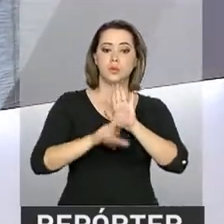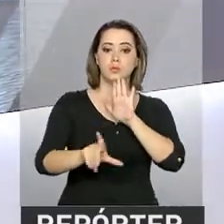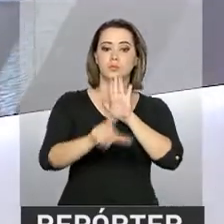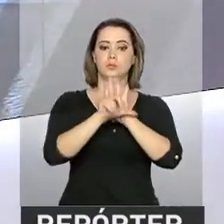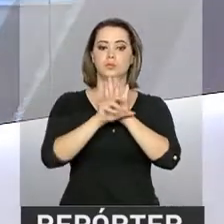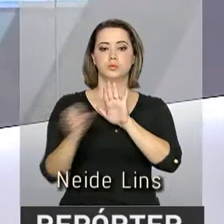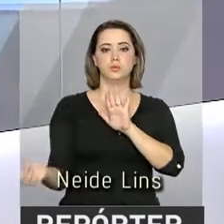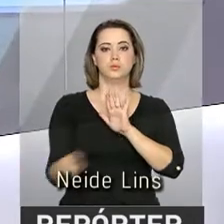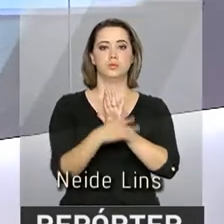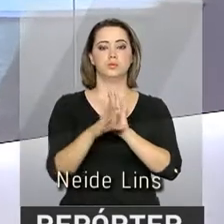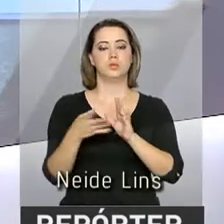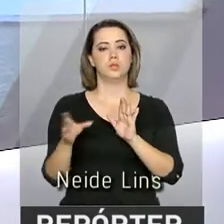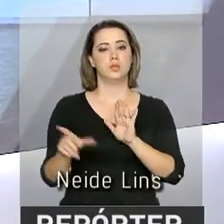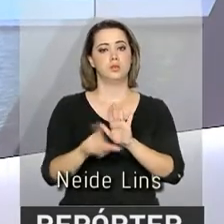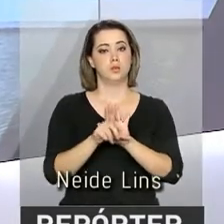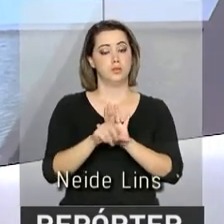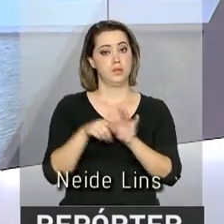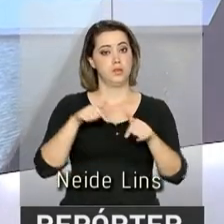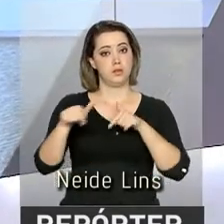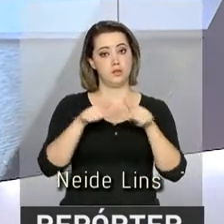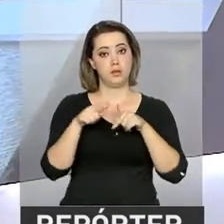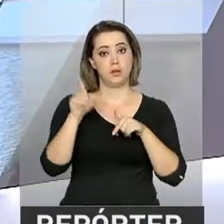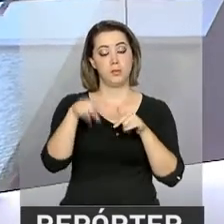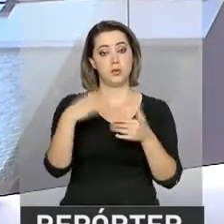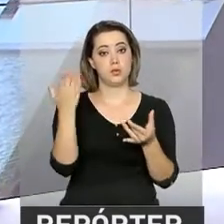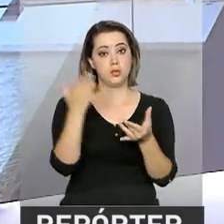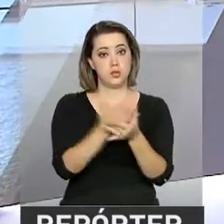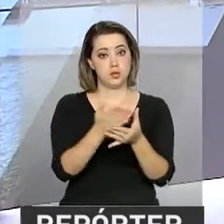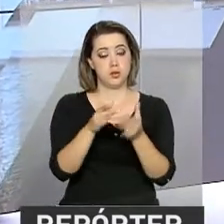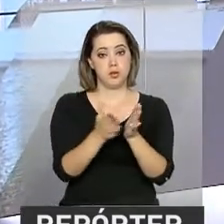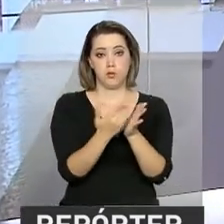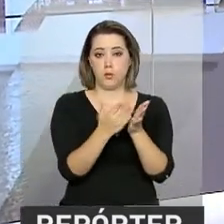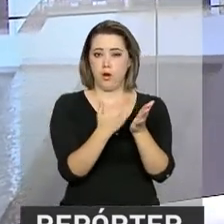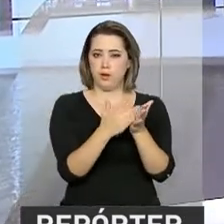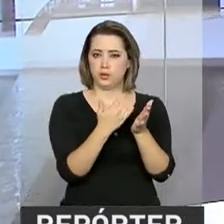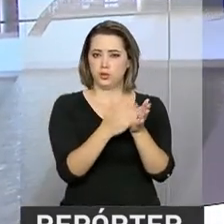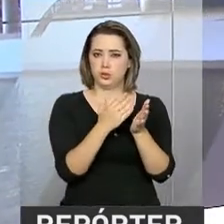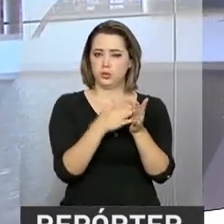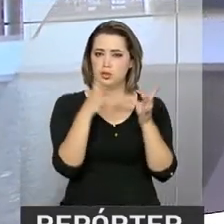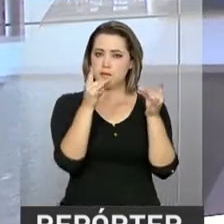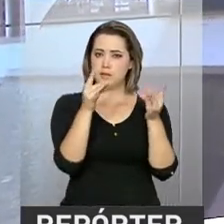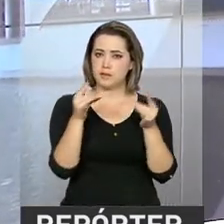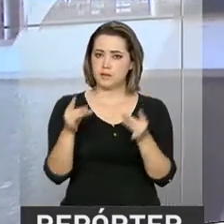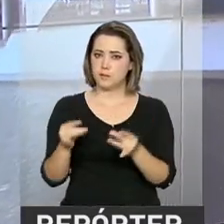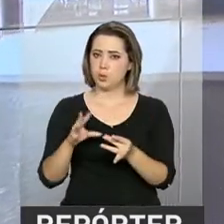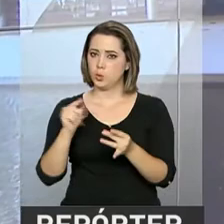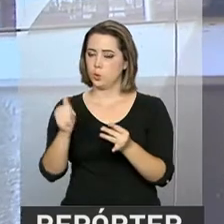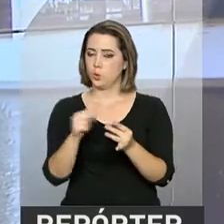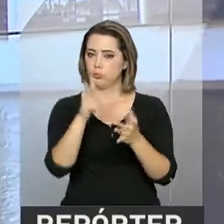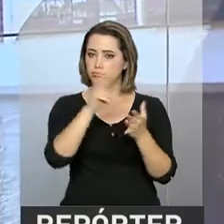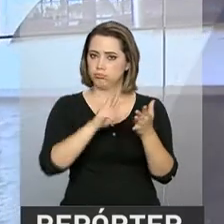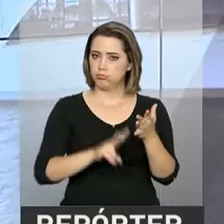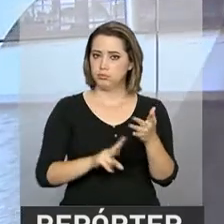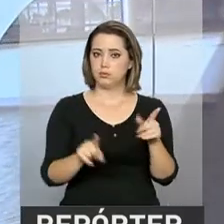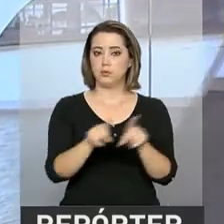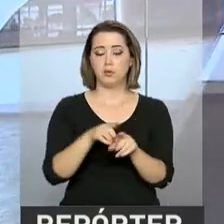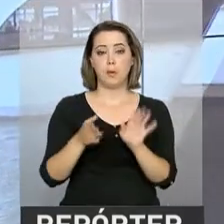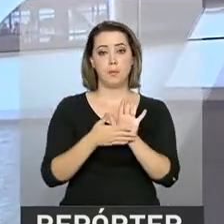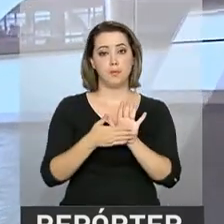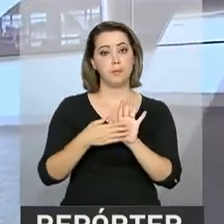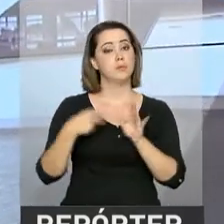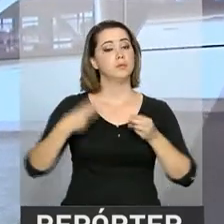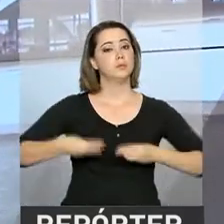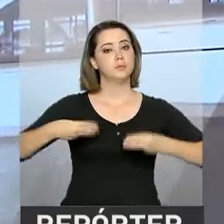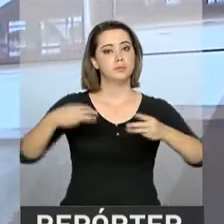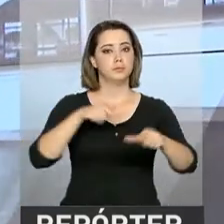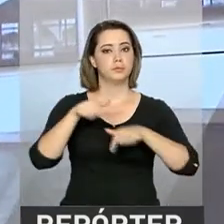lei que moderniza a legislação trabalhista está em uma cartilha que explica cada ponto do texto. A proposta do Ministério do Trabalho está